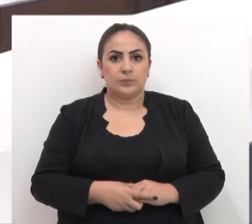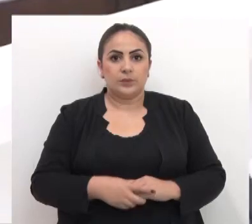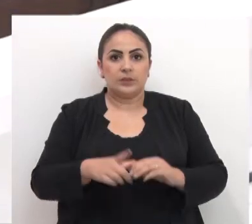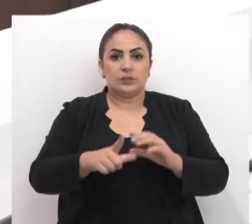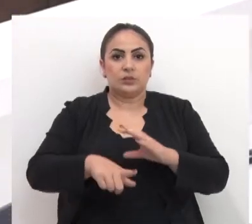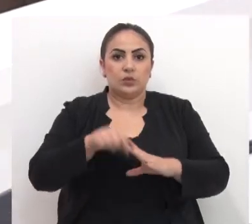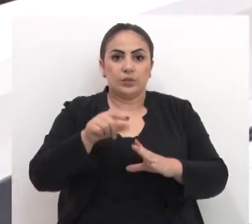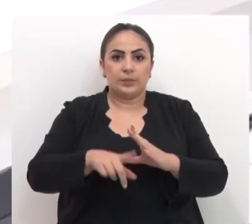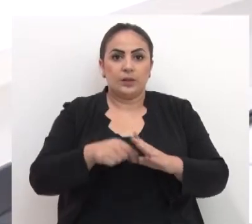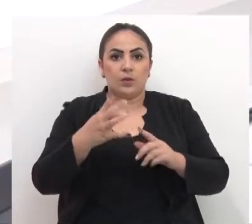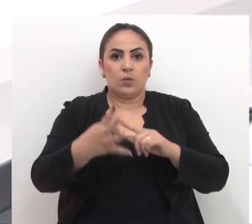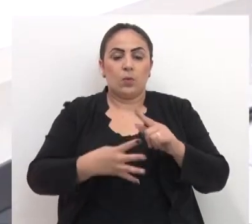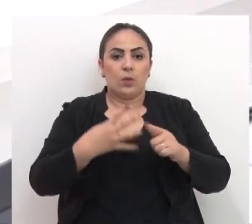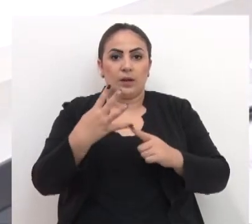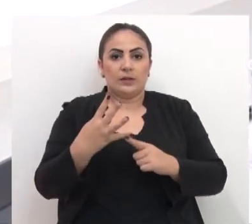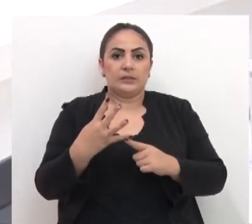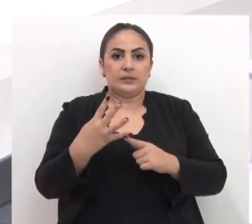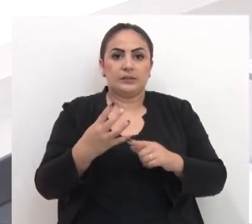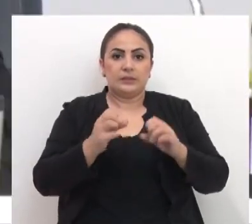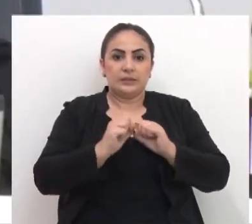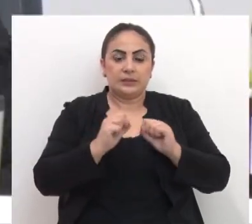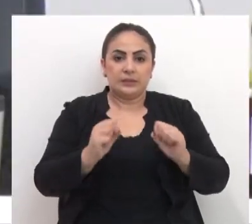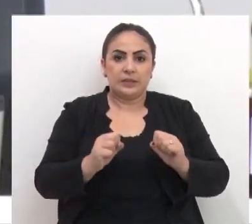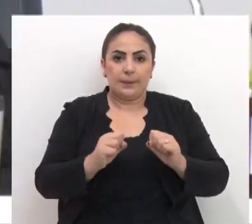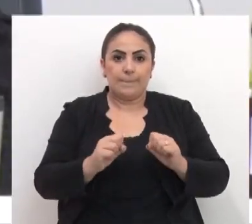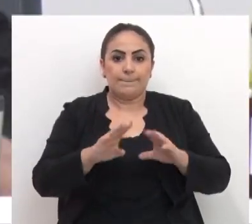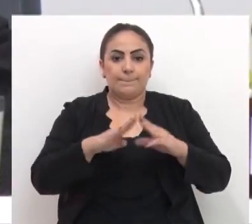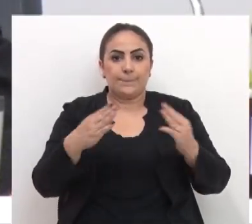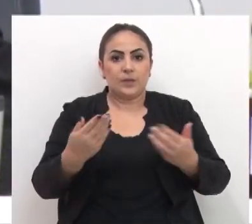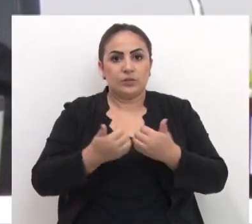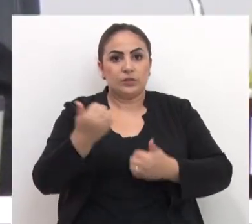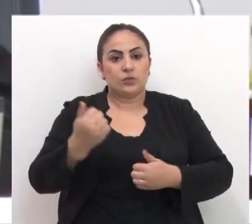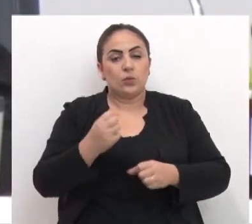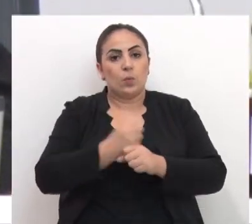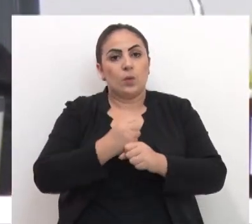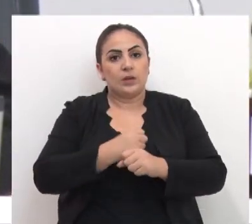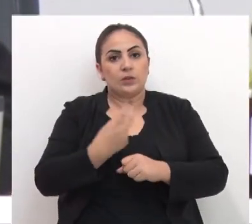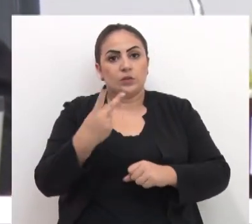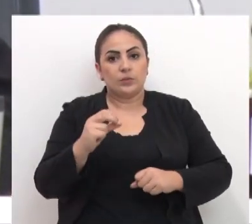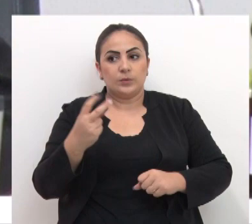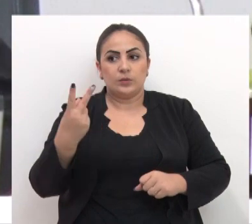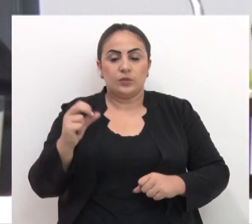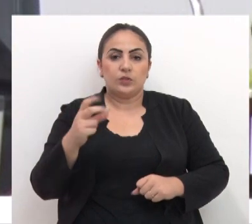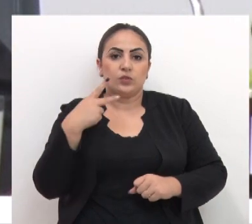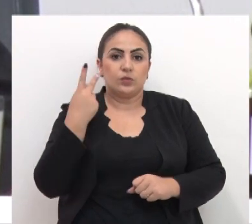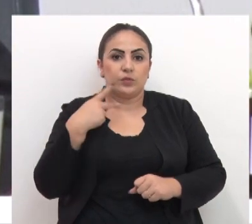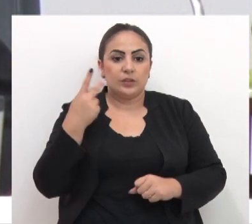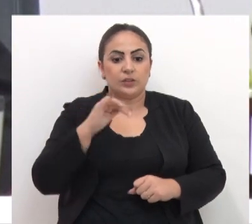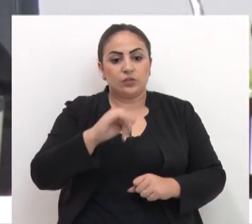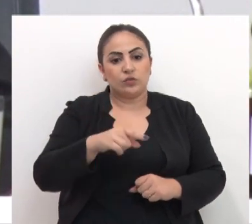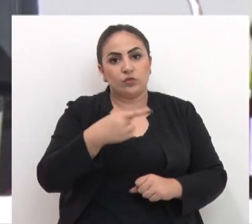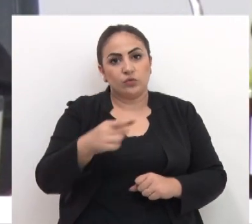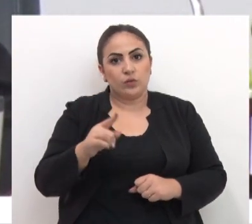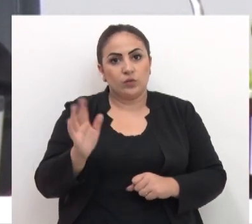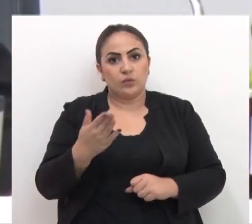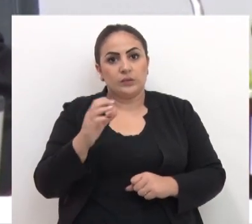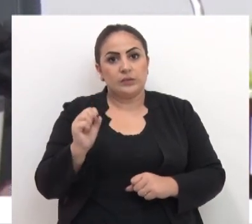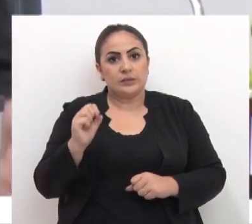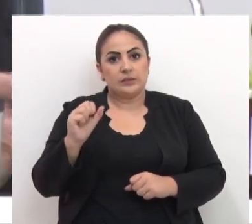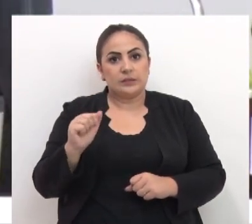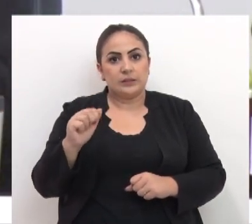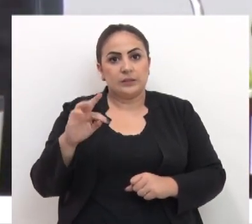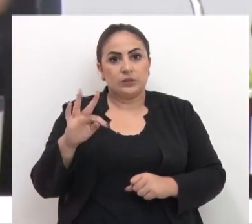Eleito então para a quarta secretaria para a mesa diretora gestão do ano de 2020, o vereador João dos Santos.